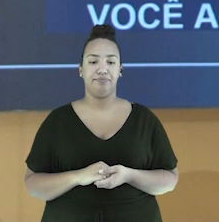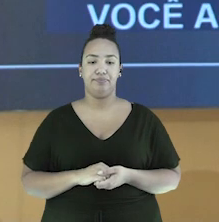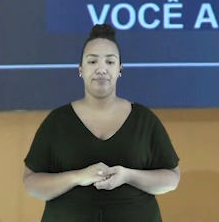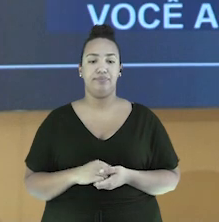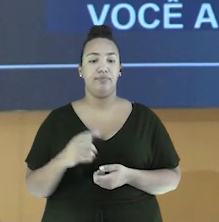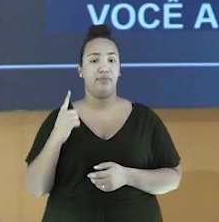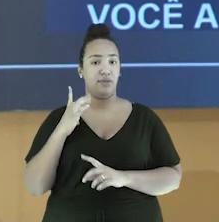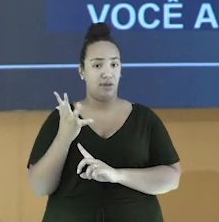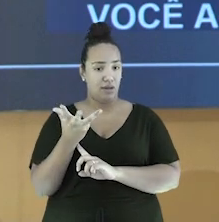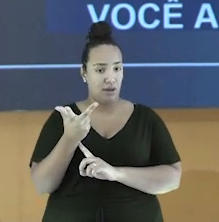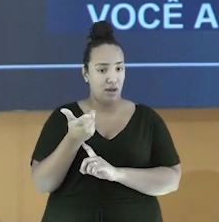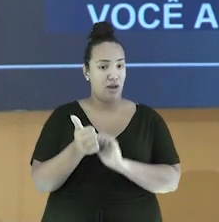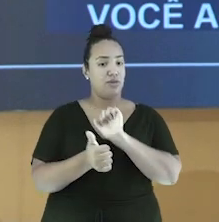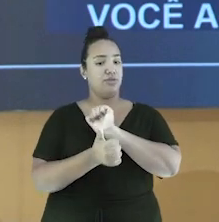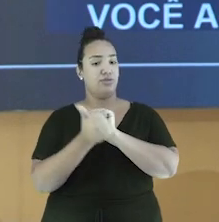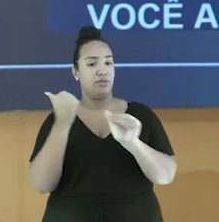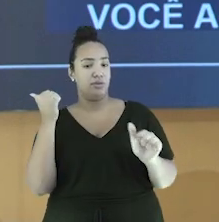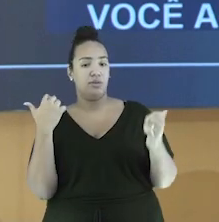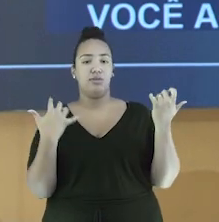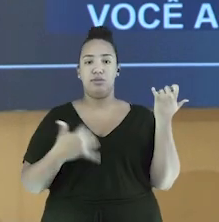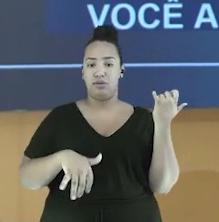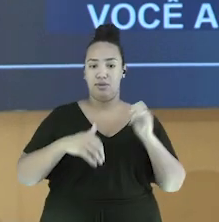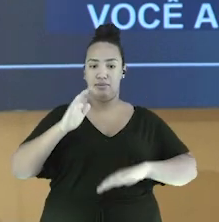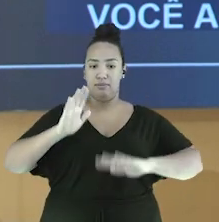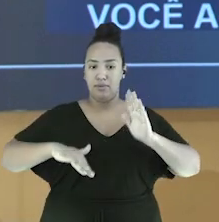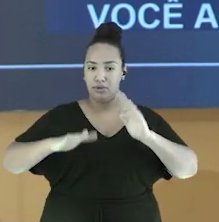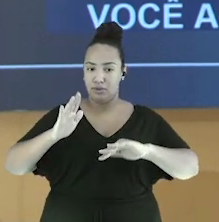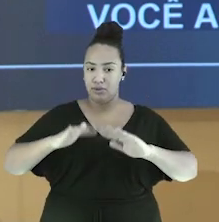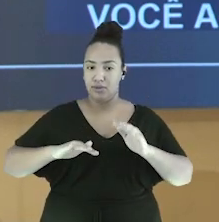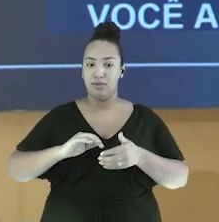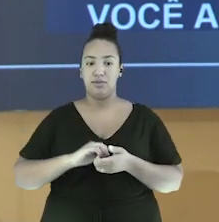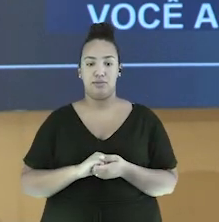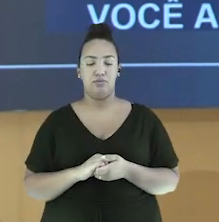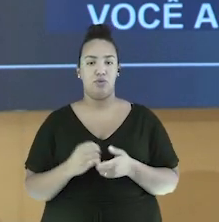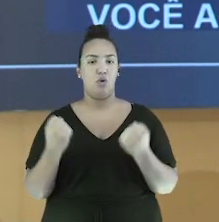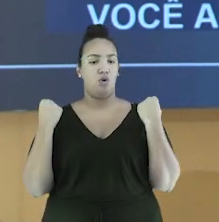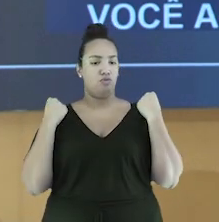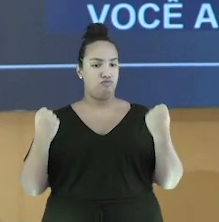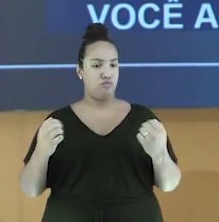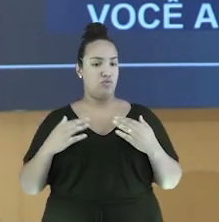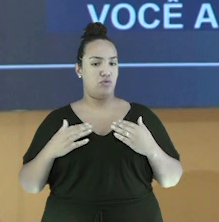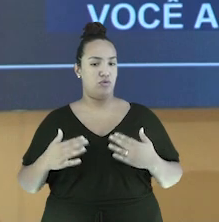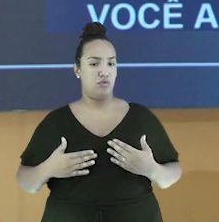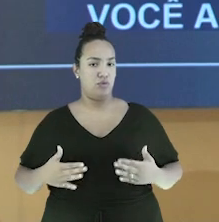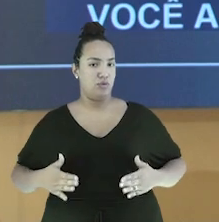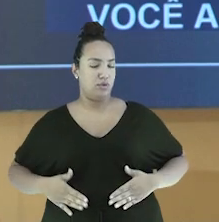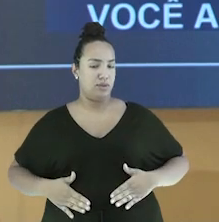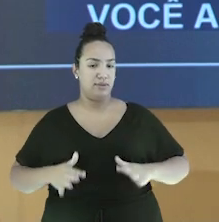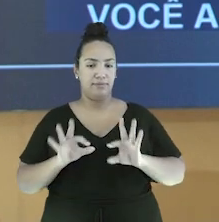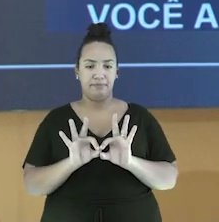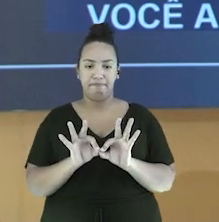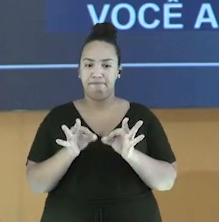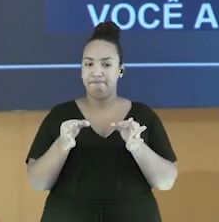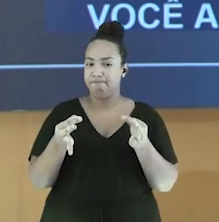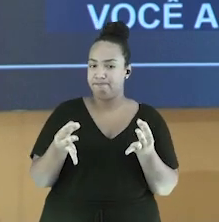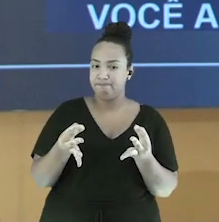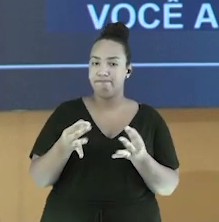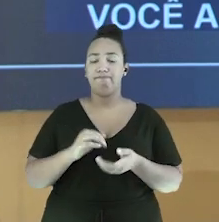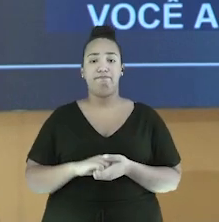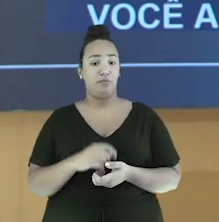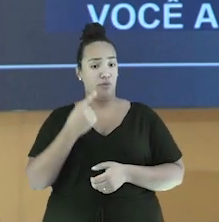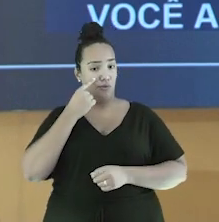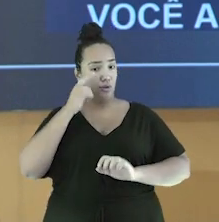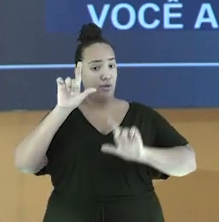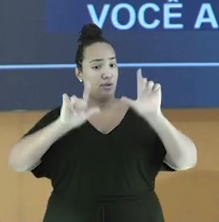Tem arte, tem esporte, tem viola e batucada. Tem exercício para o corpo de uma forma delicada.